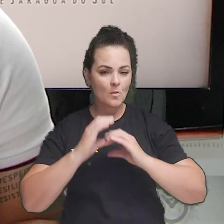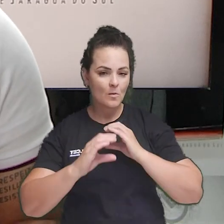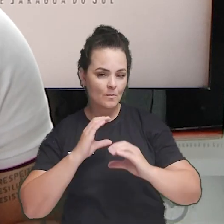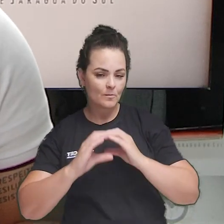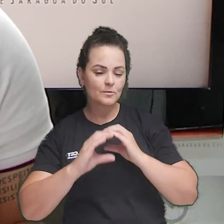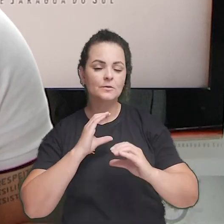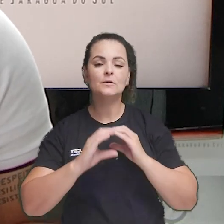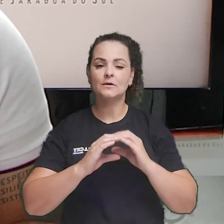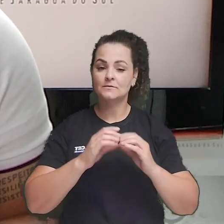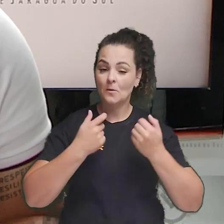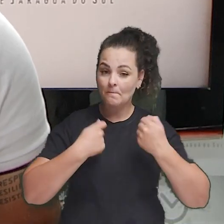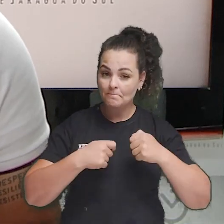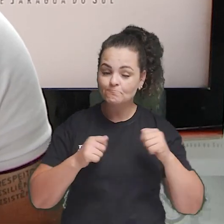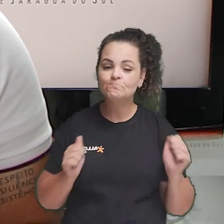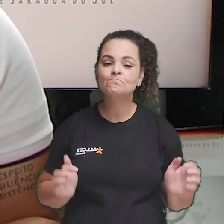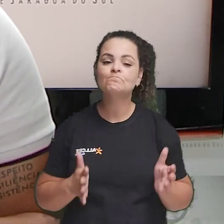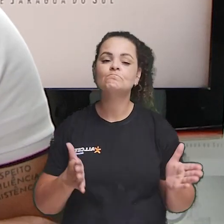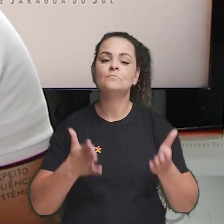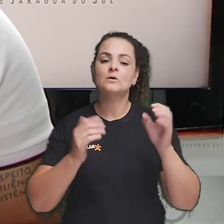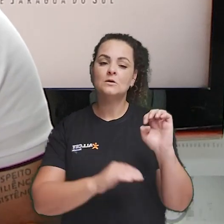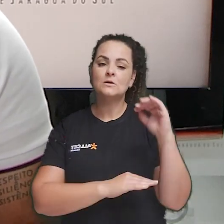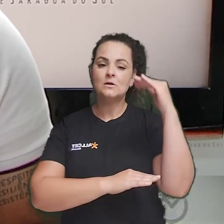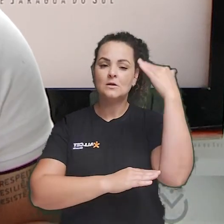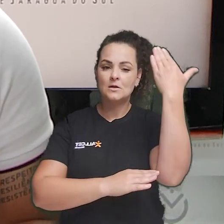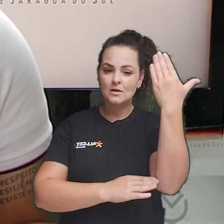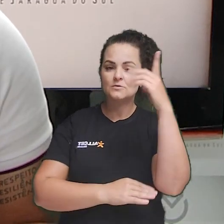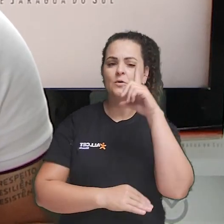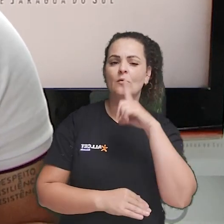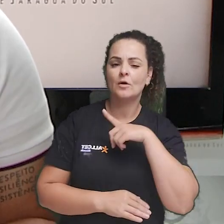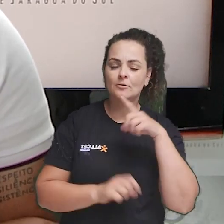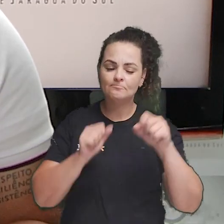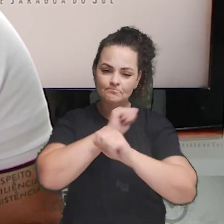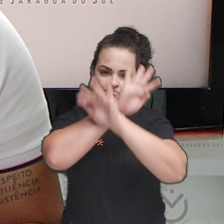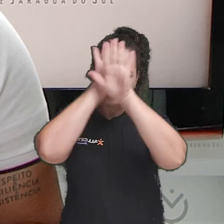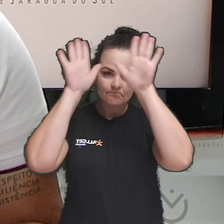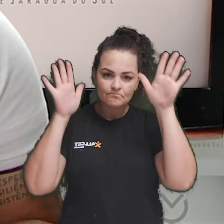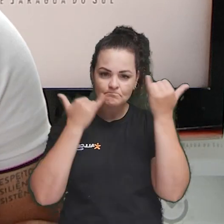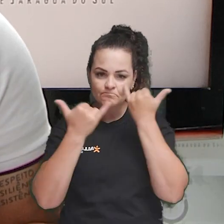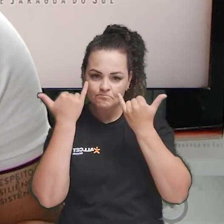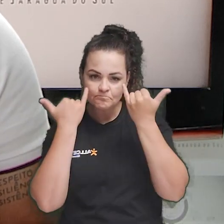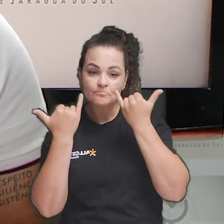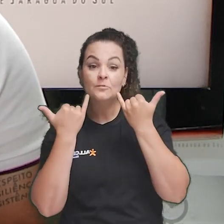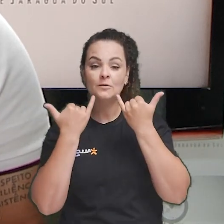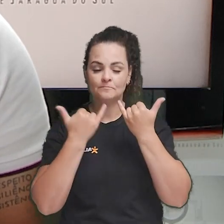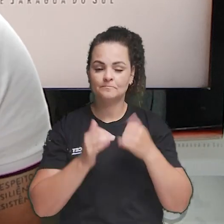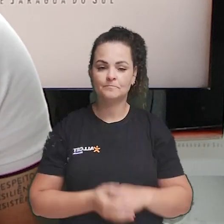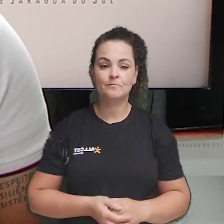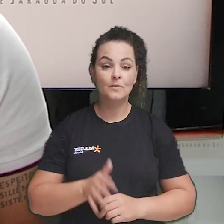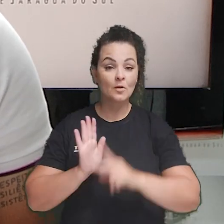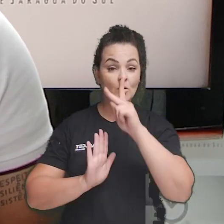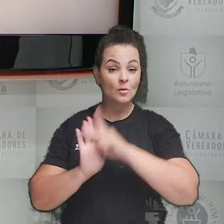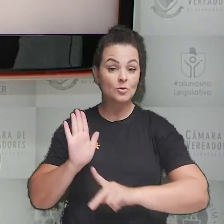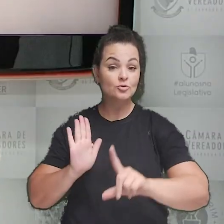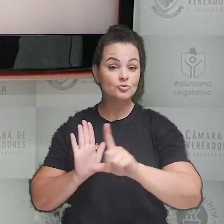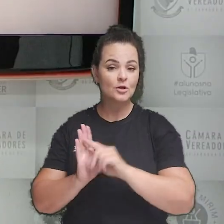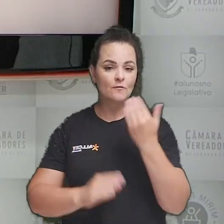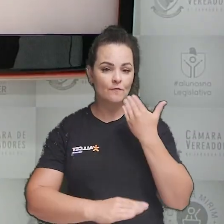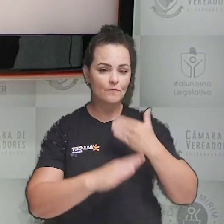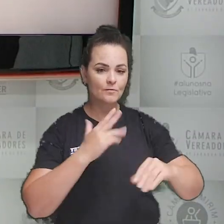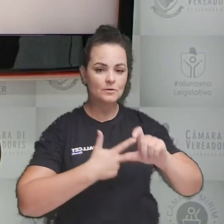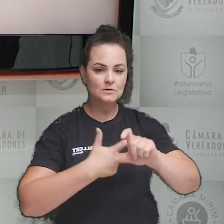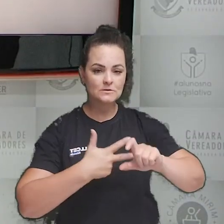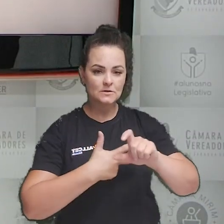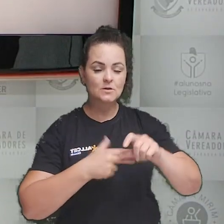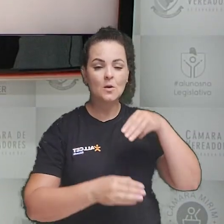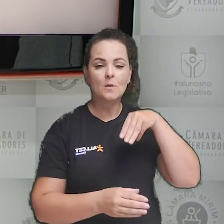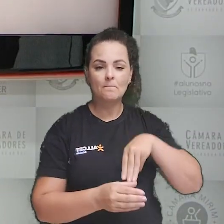meios de comunicações virtuais e promoção de ações que visem a transparência da informação. O projeto de